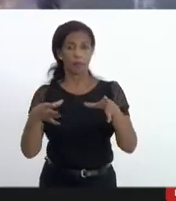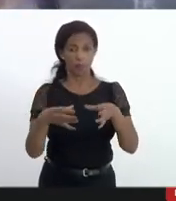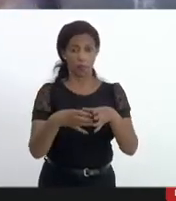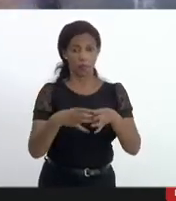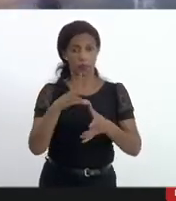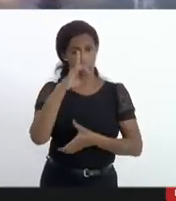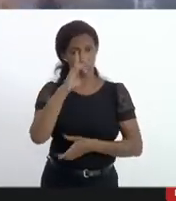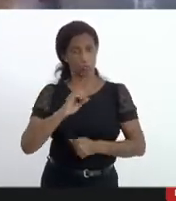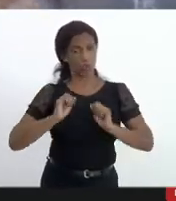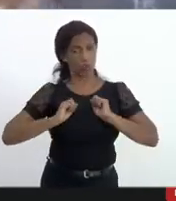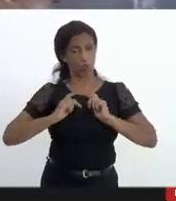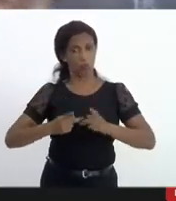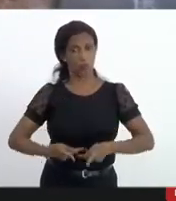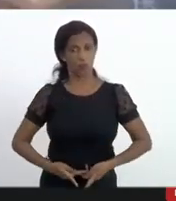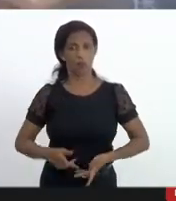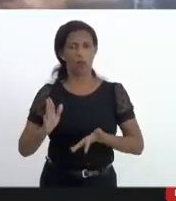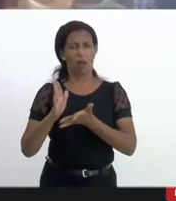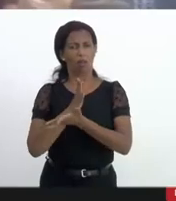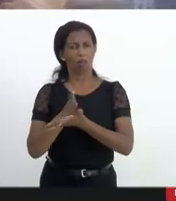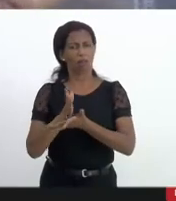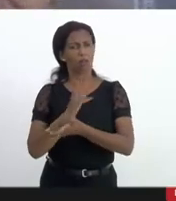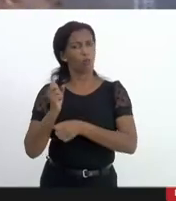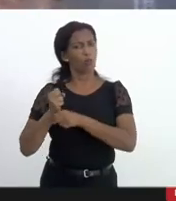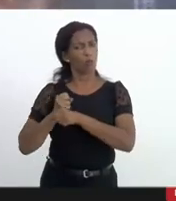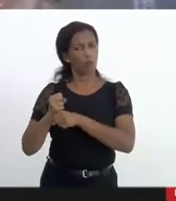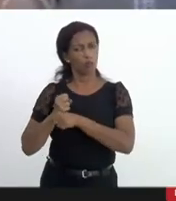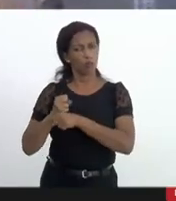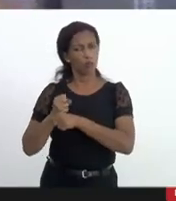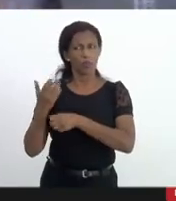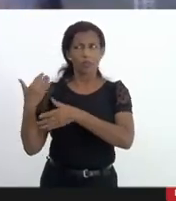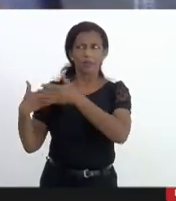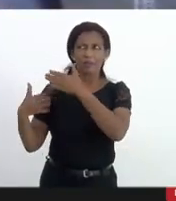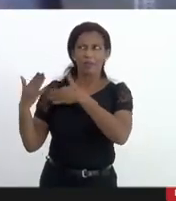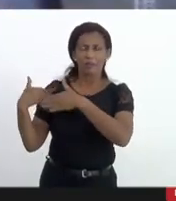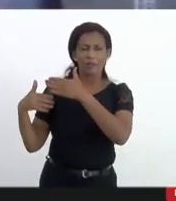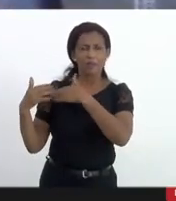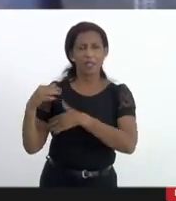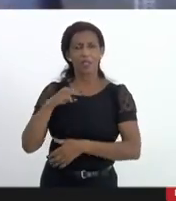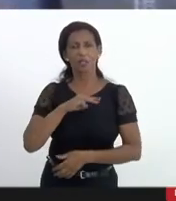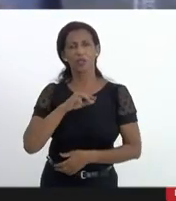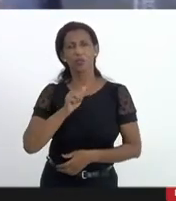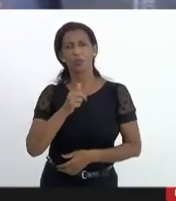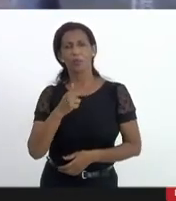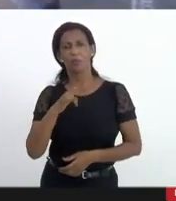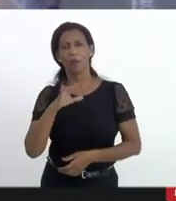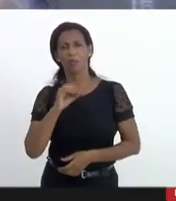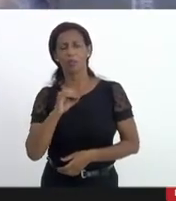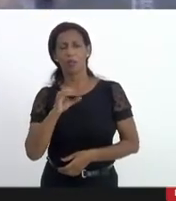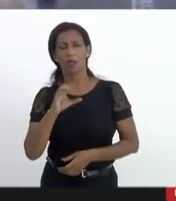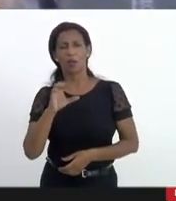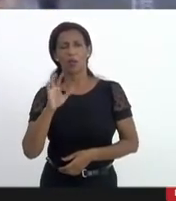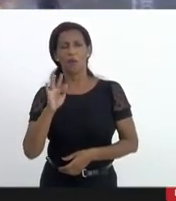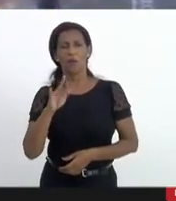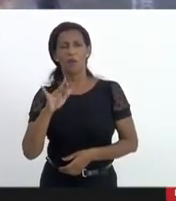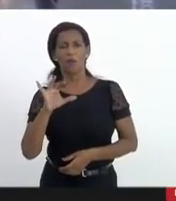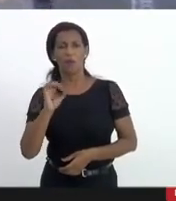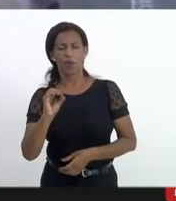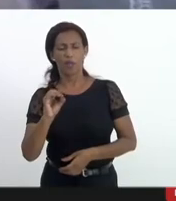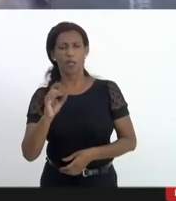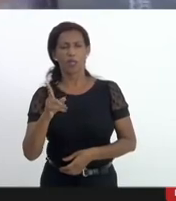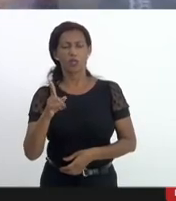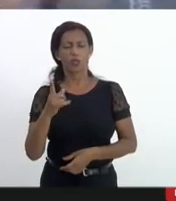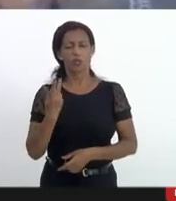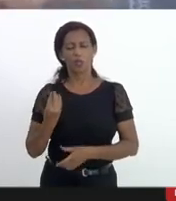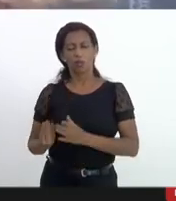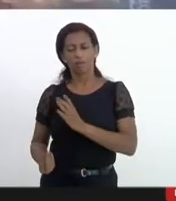de Direitos Humanos há alguns anos desde a época da condução do deputado Marcelo Freixo que cria um programa de